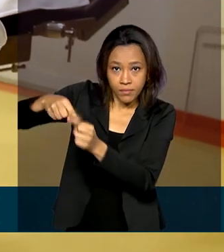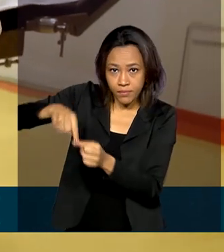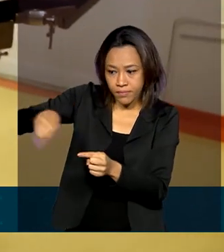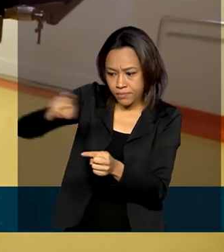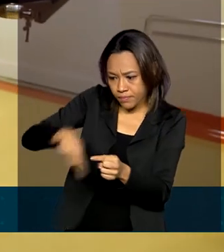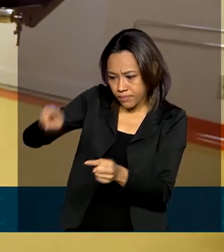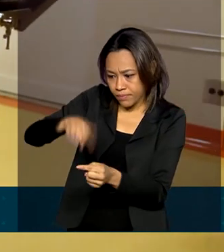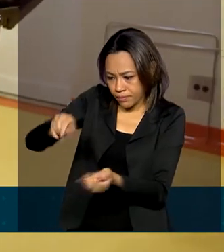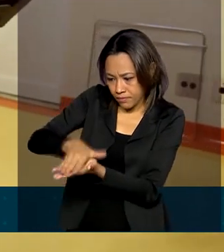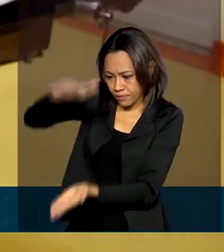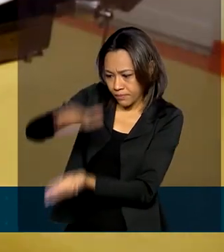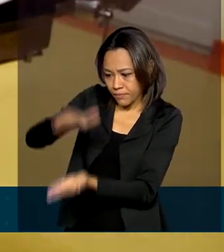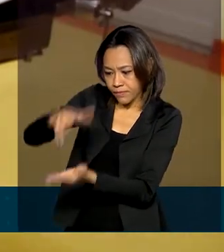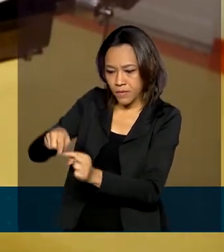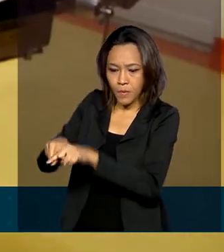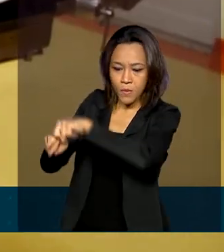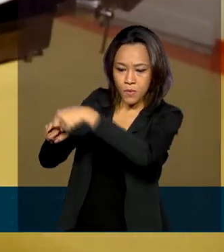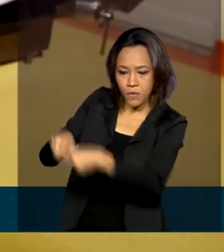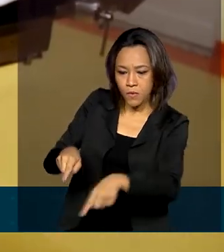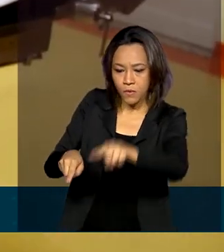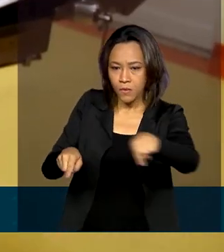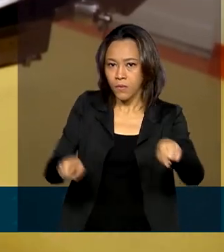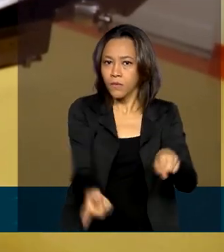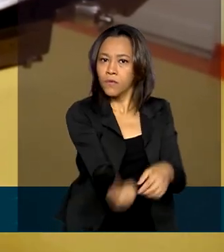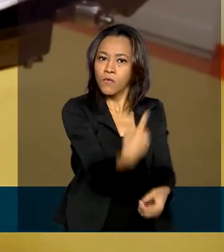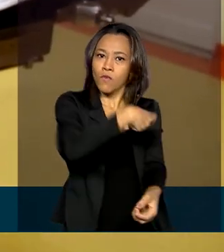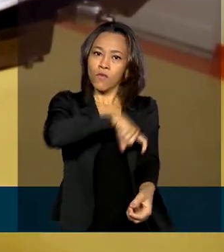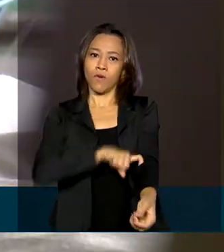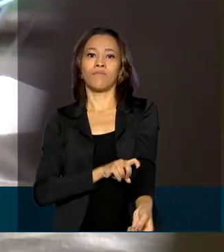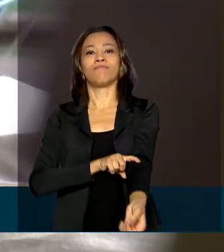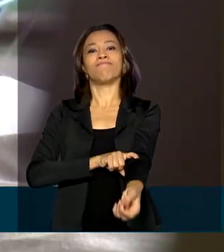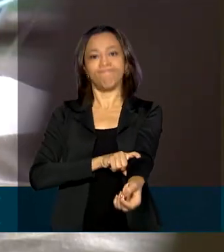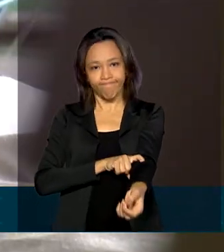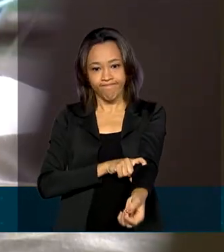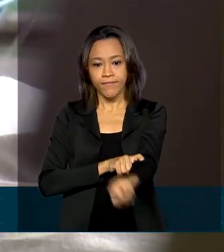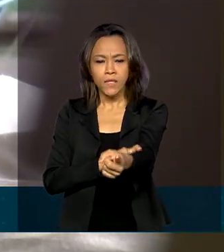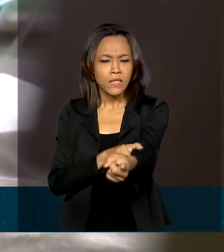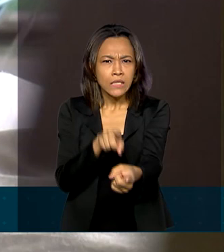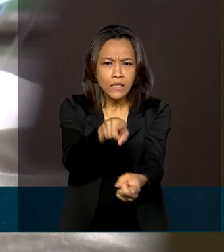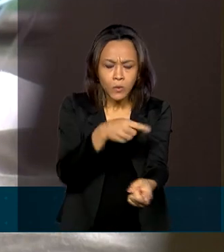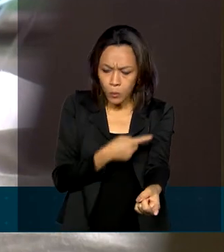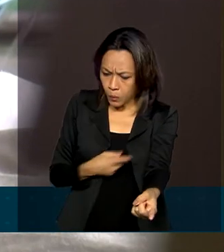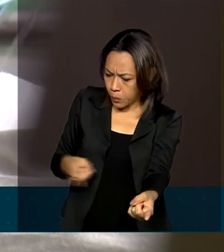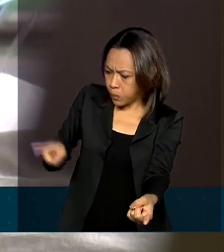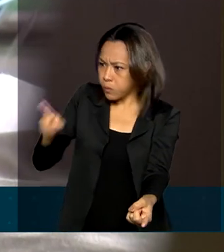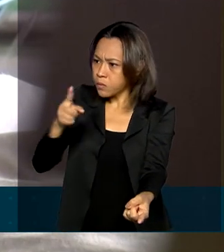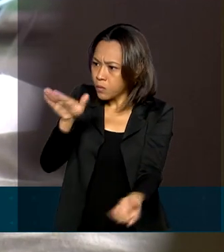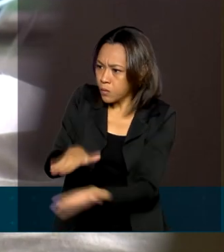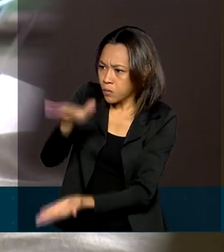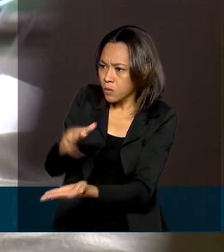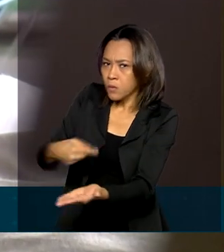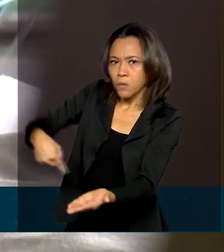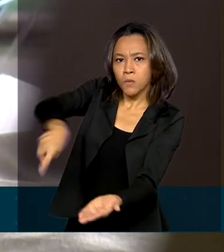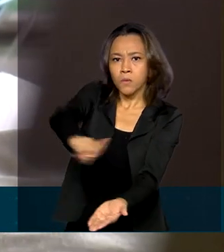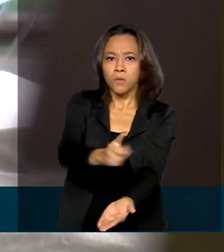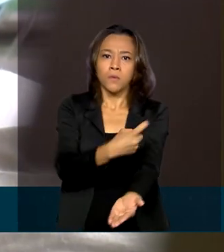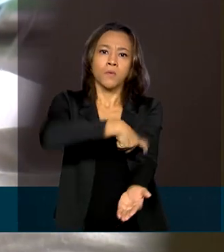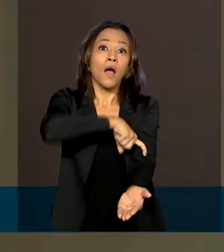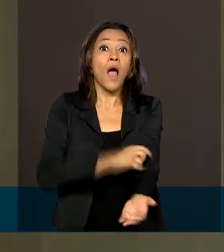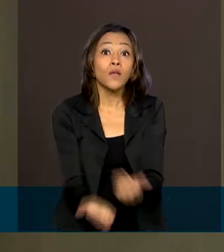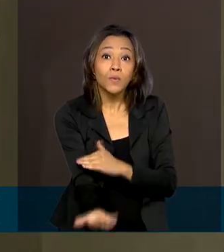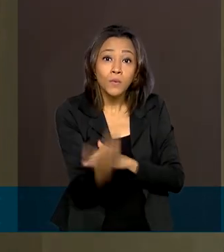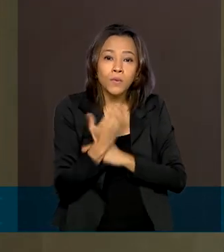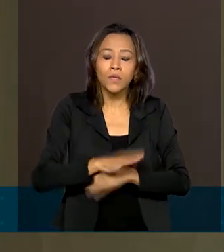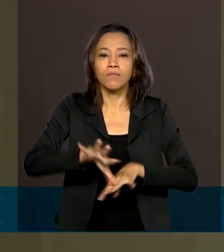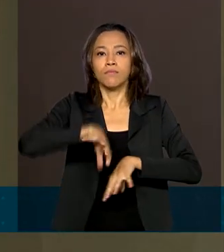oxigenador e depois leva o material de volta para o corpo, um ciclo que estabiliza a capacidade respiratória